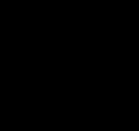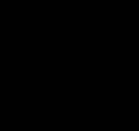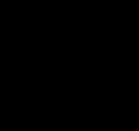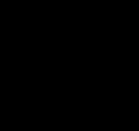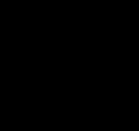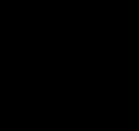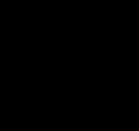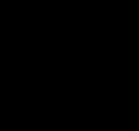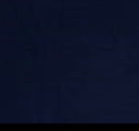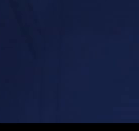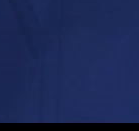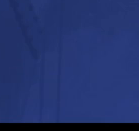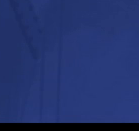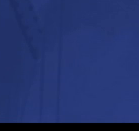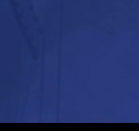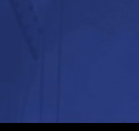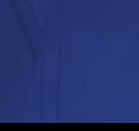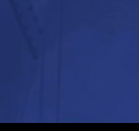viver mais.